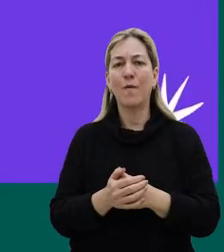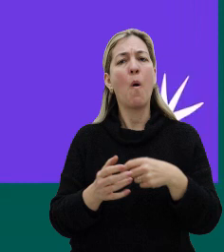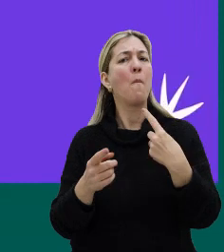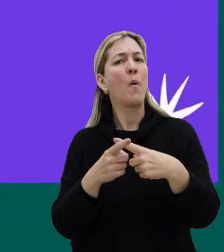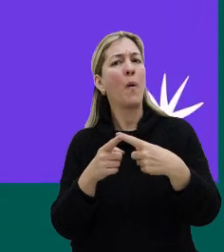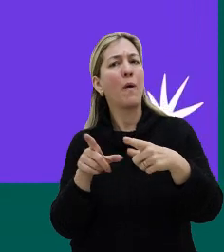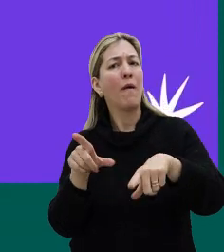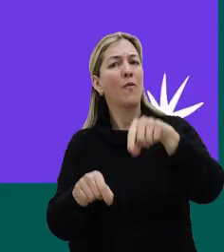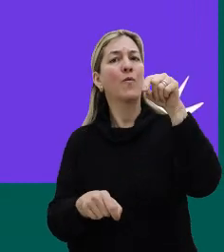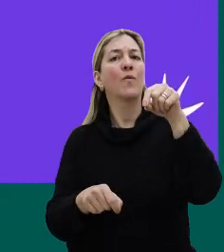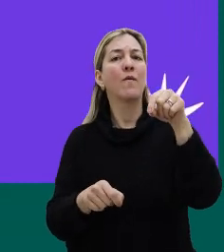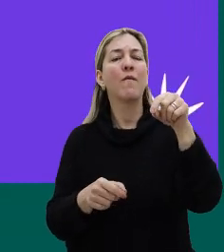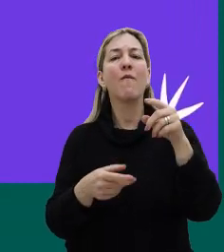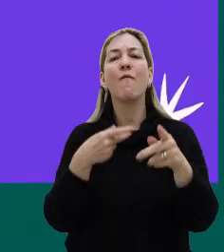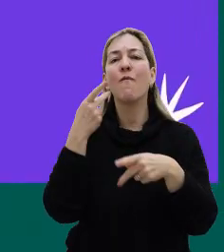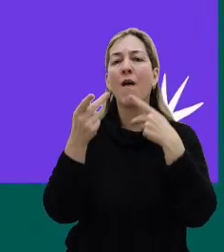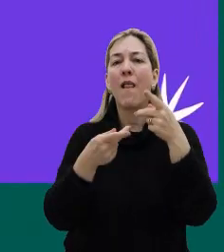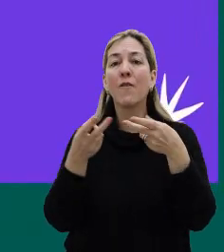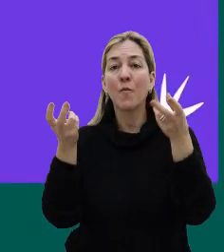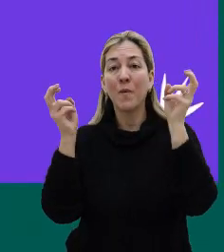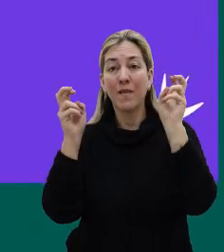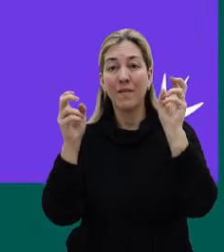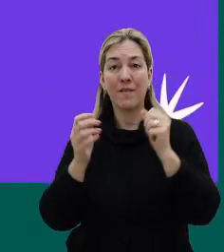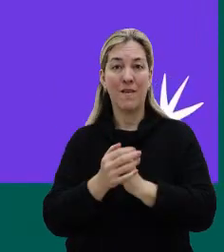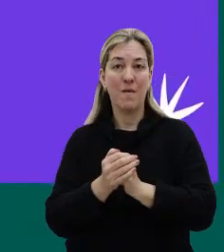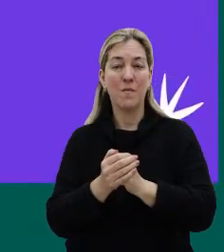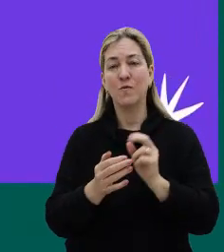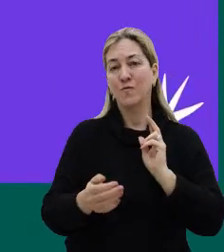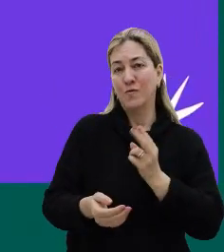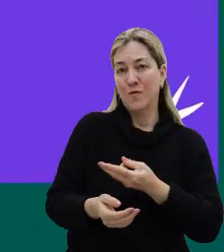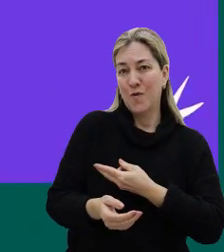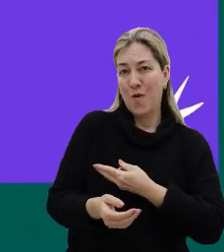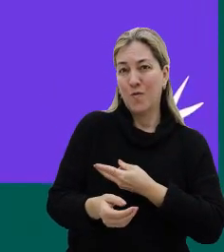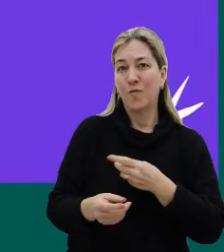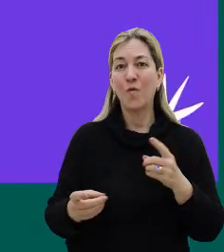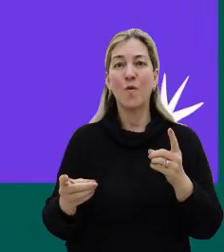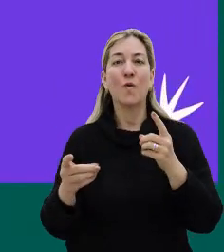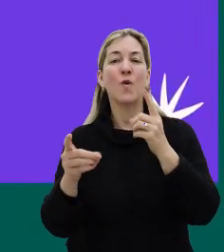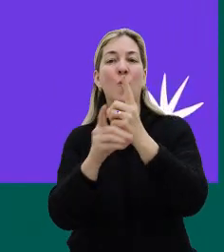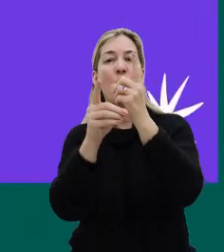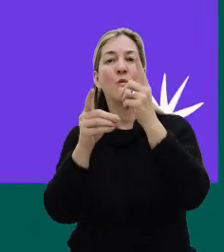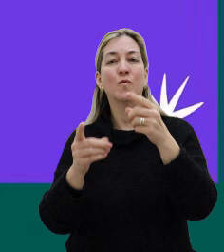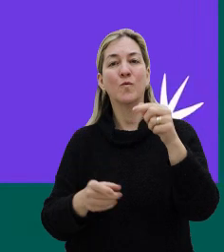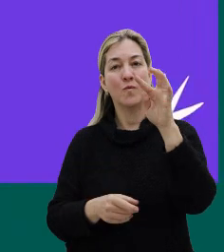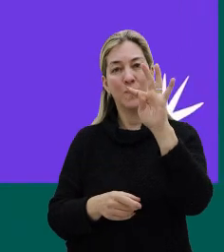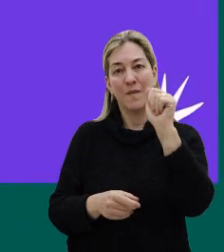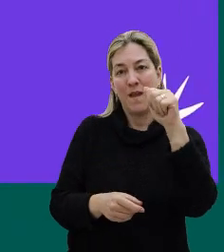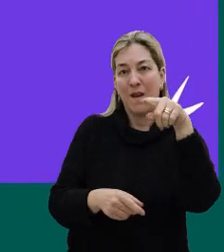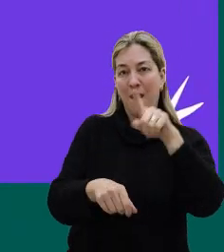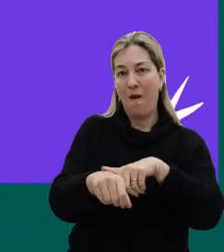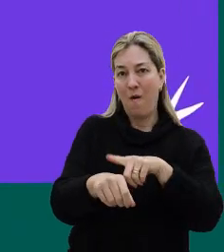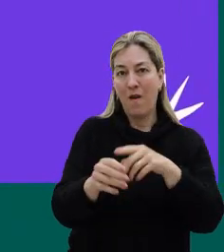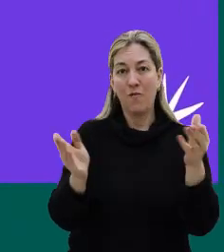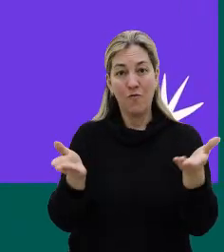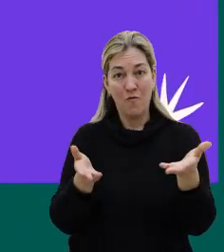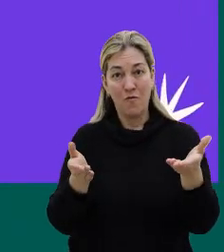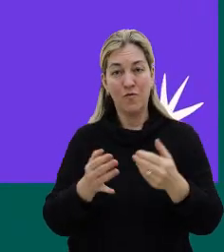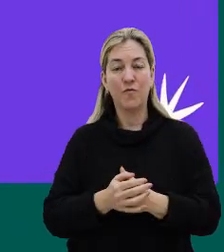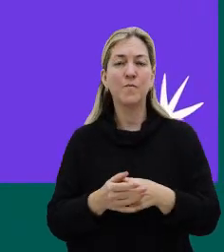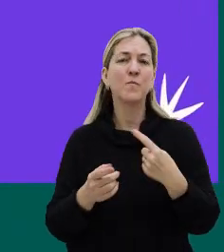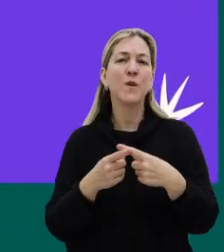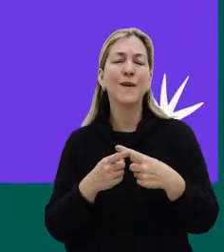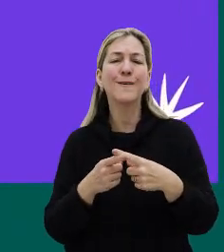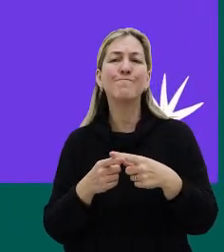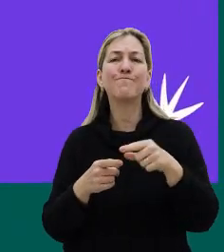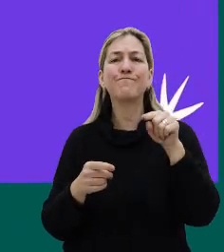gente escolheu falar sobre essa temática nesse nosso encontro do Tá Na Hora de hoje? Porque nesse mês